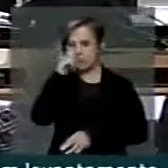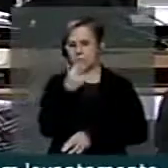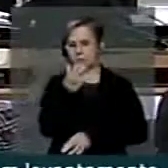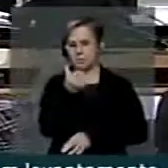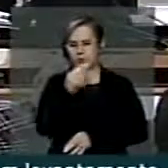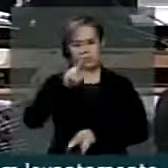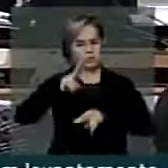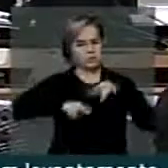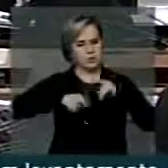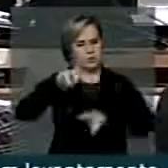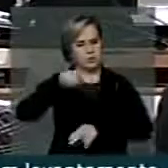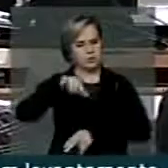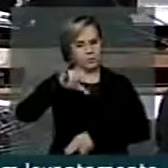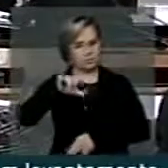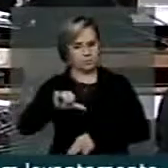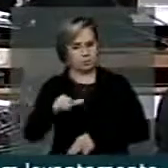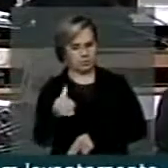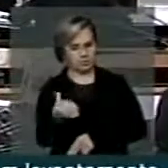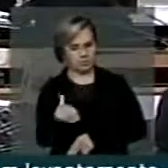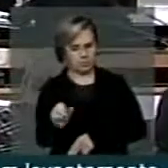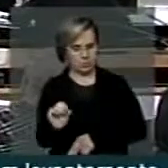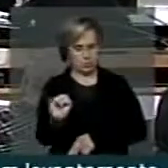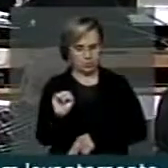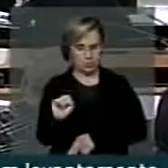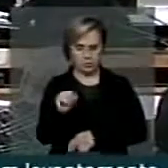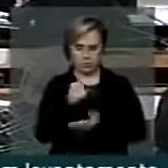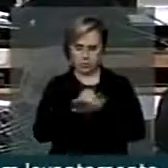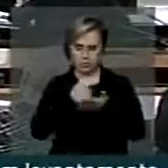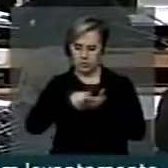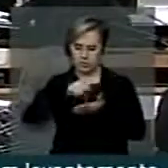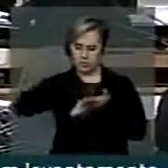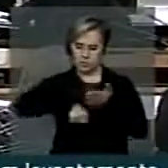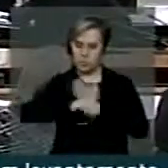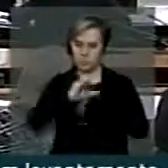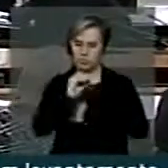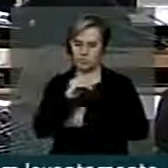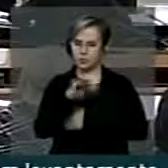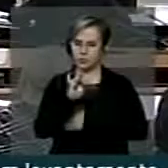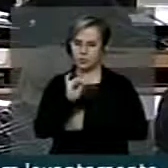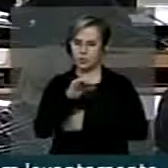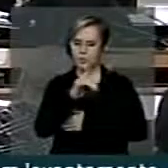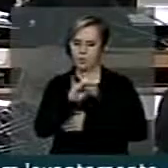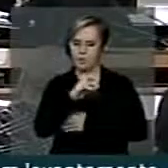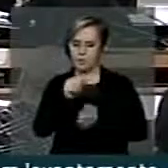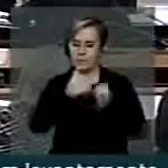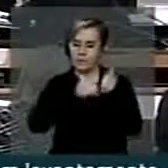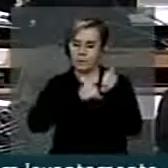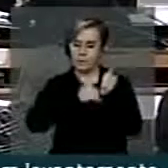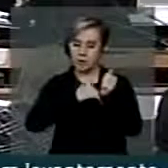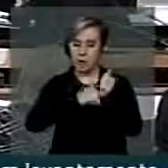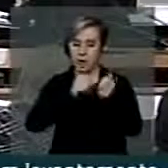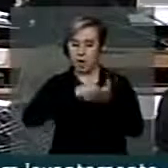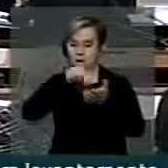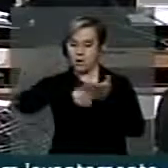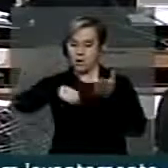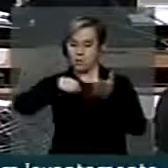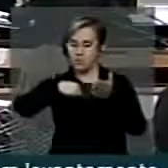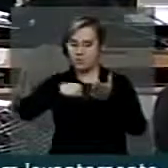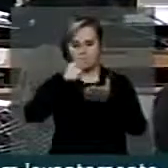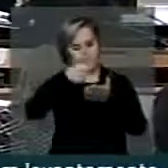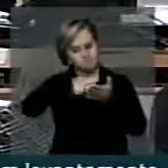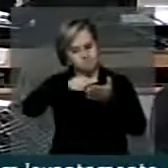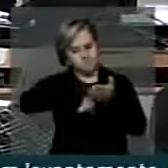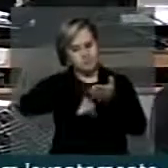julho de 1968 e carimbado de confidencial, é assinado diretamente,